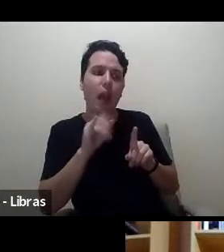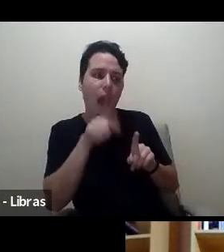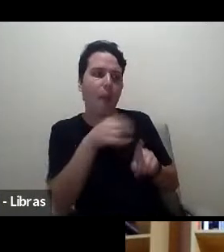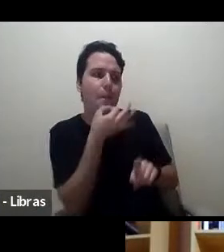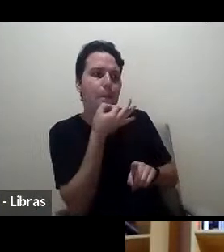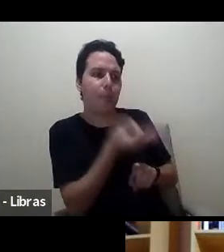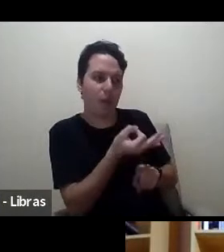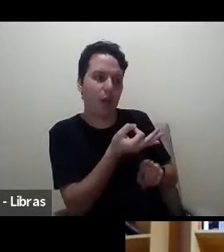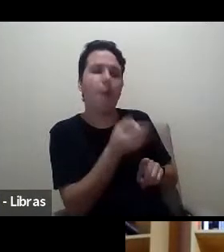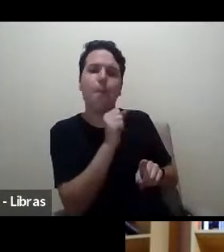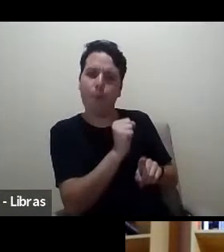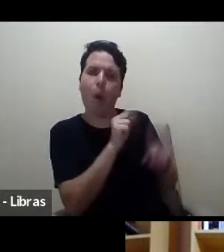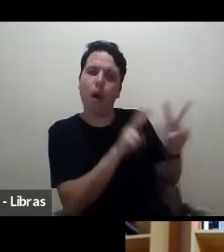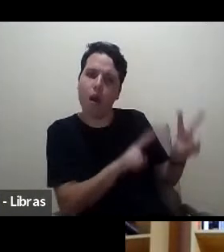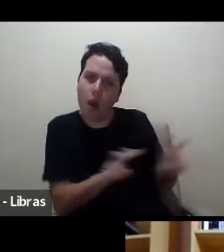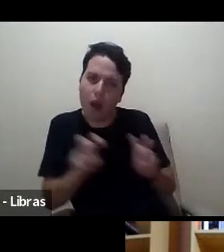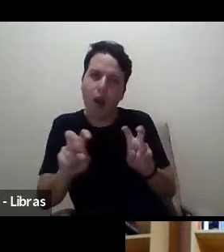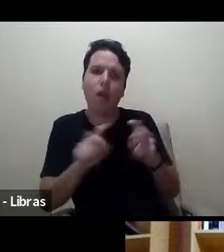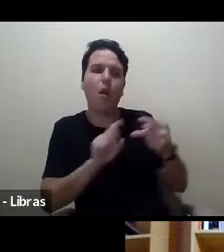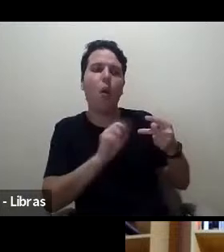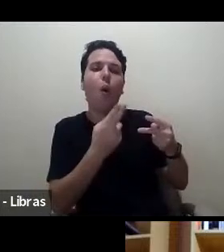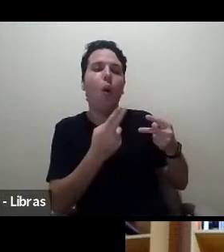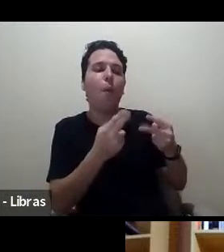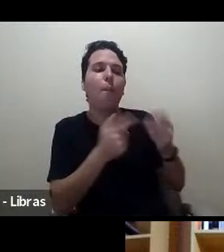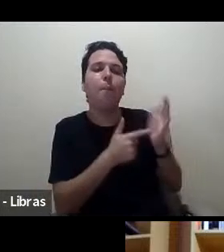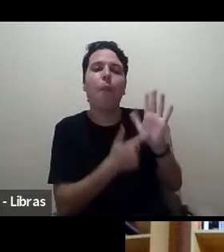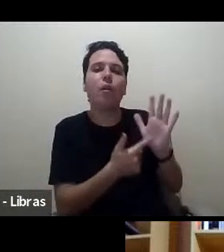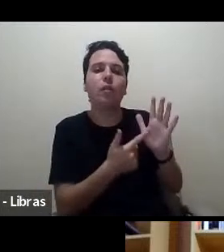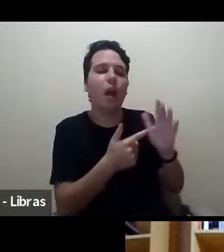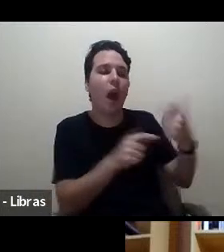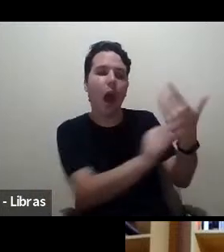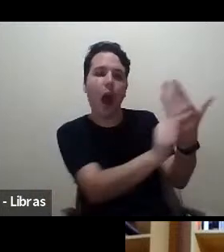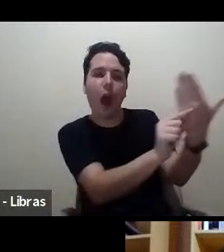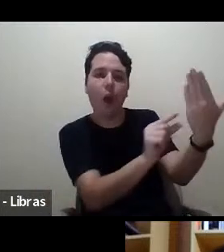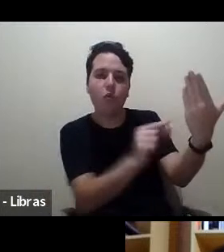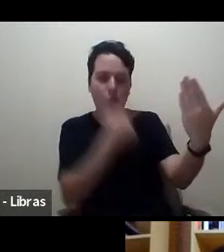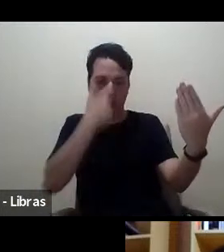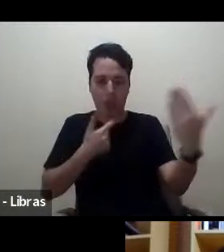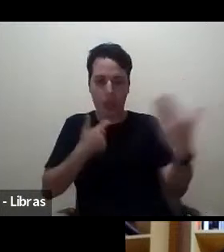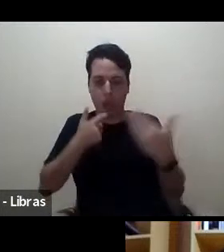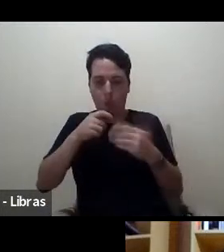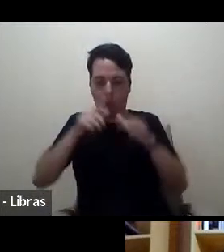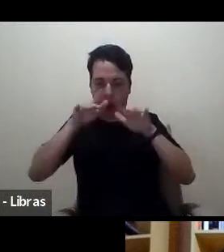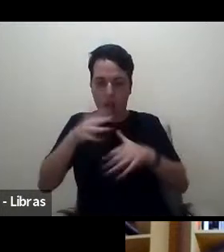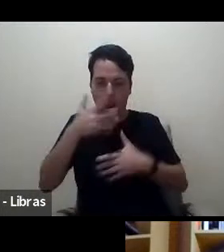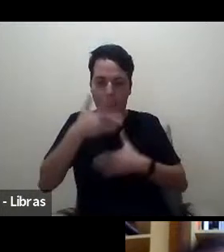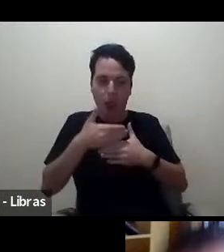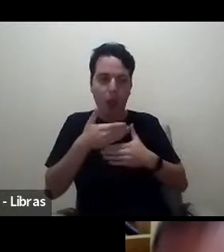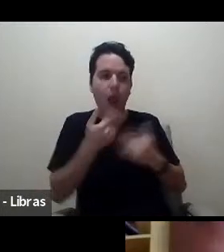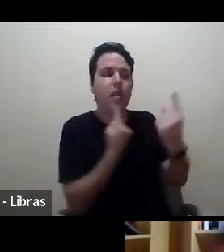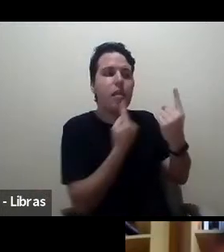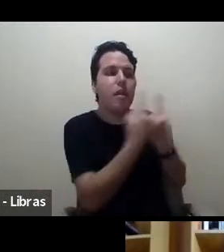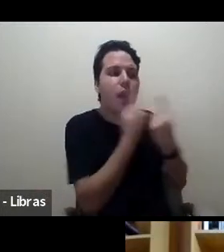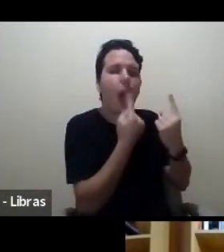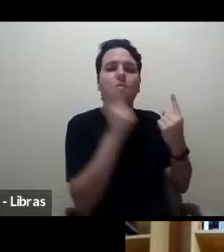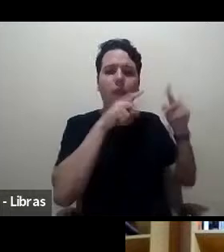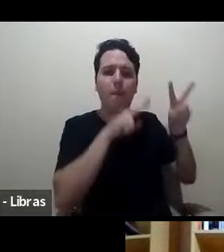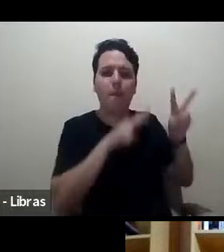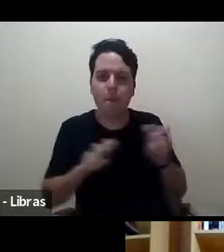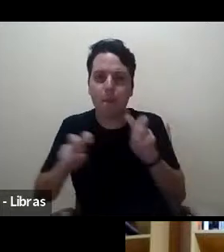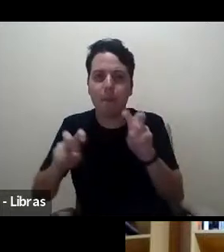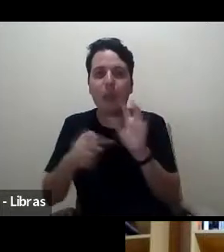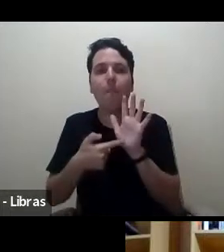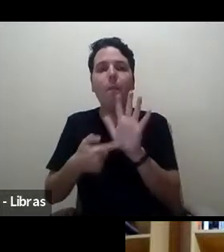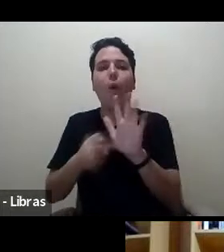a fazer uma citação, inclusive, na hora de justificar qual é o ponto de vista, qual é a teoria na